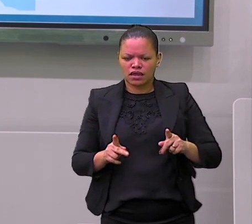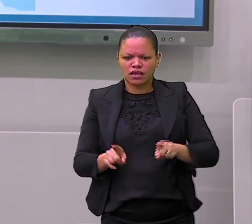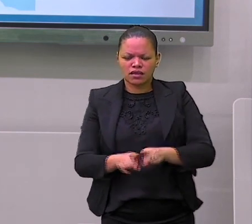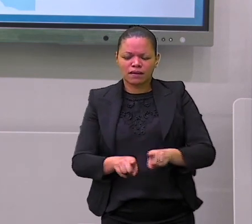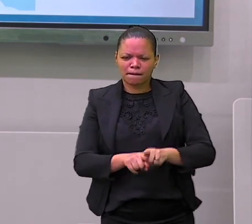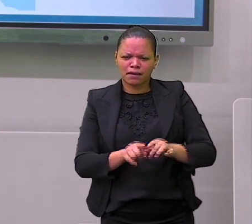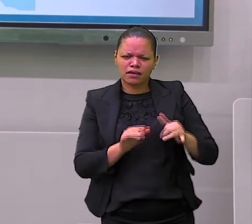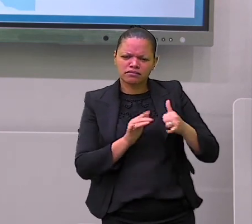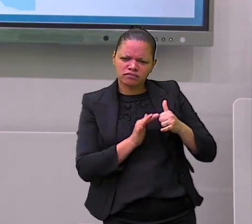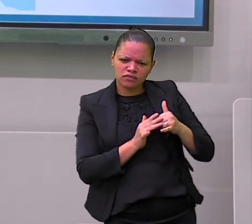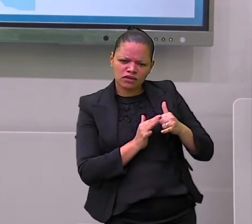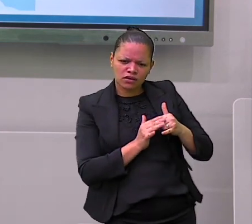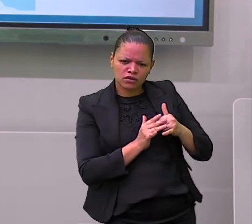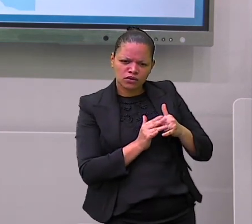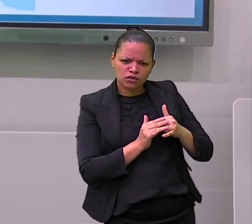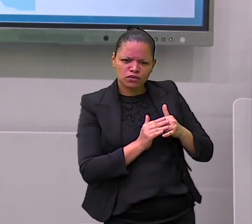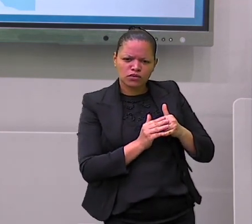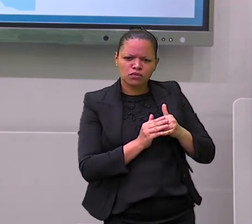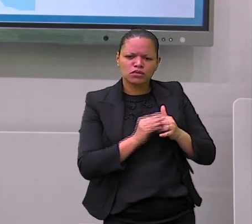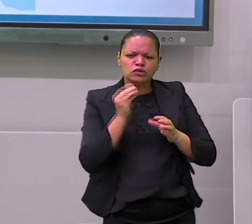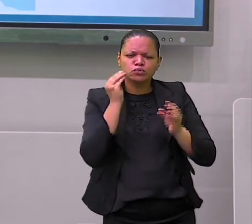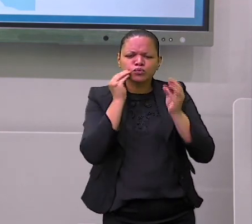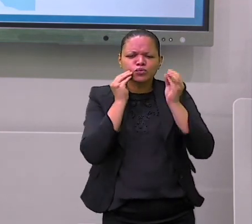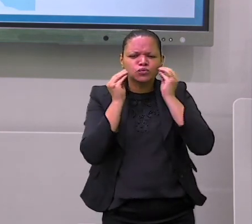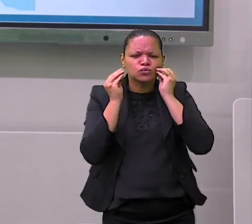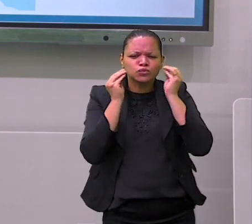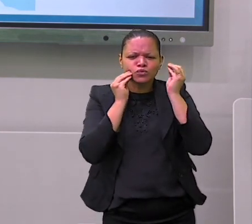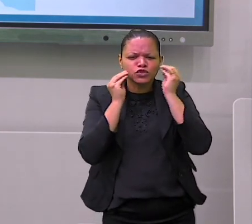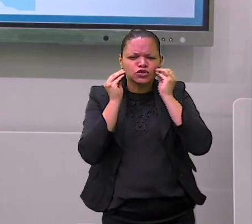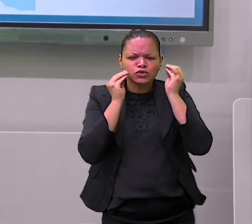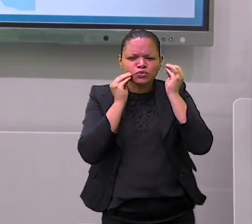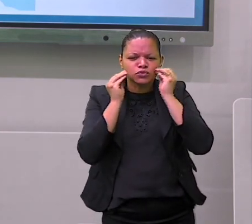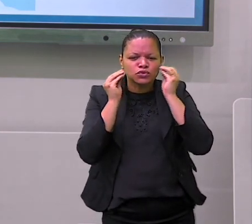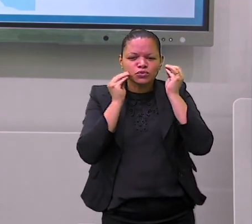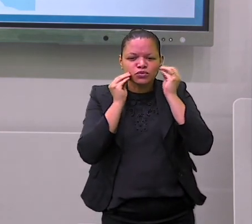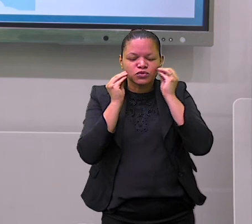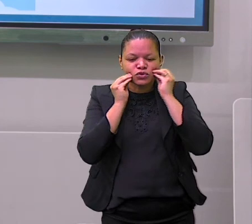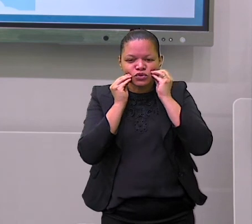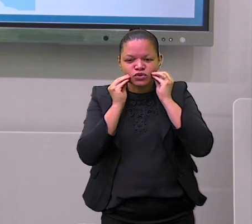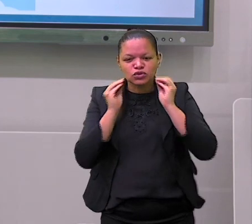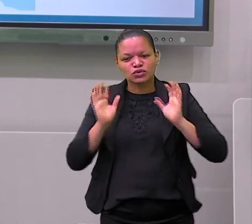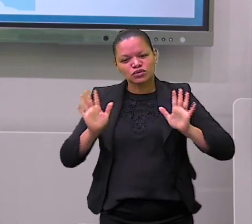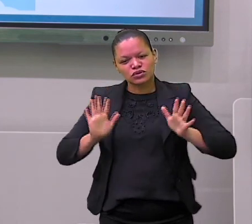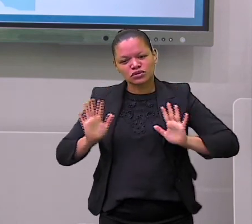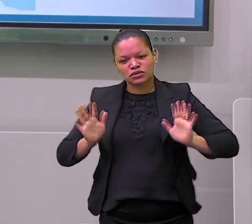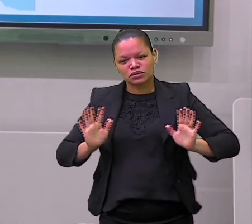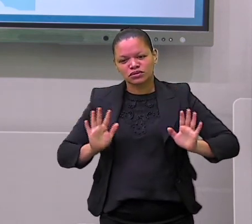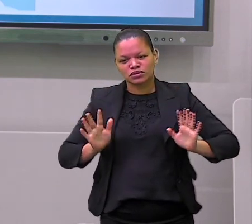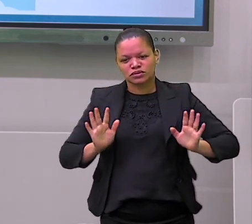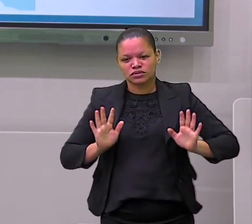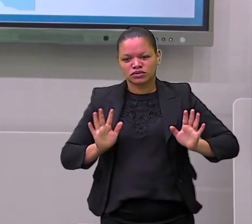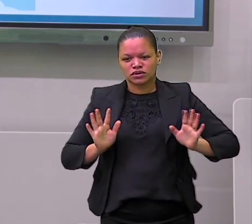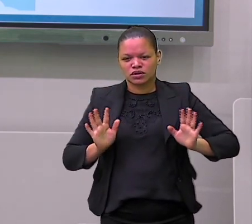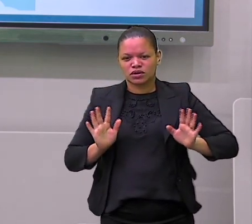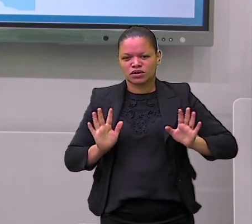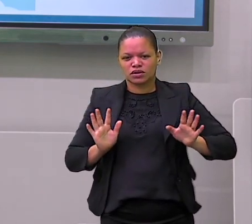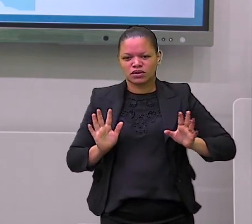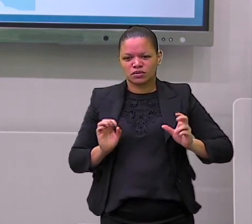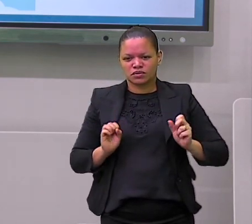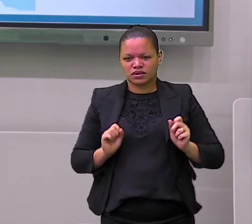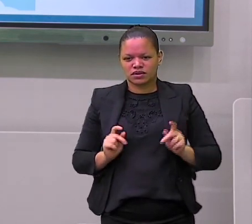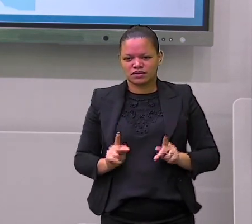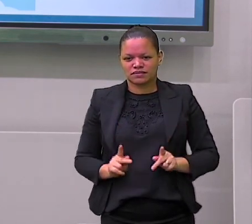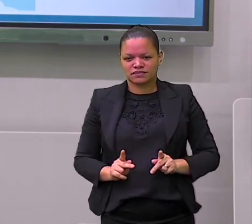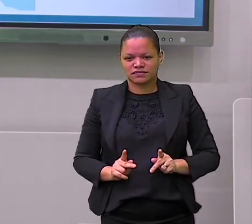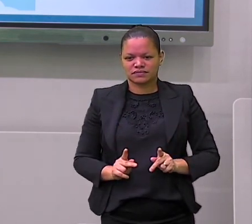canal do YouTube. Combinado? Beijo, bom retorno às aulas. E tchau. Não esqueça da gente aqui não,